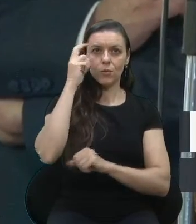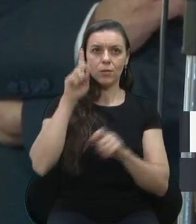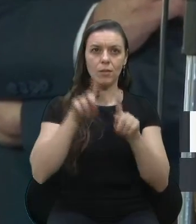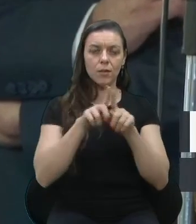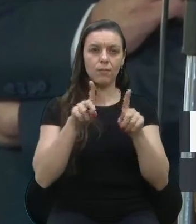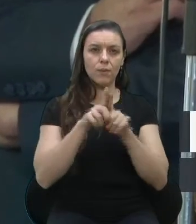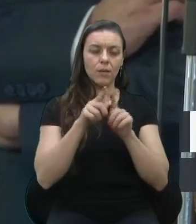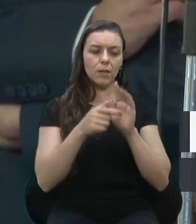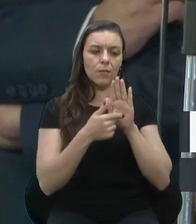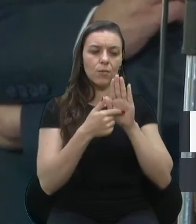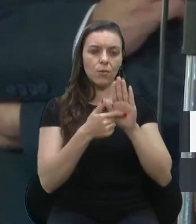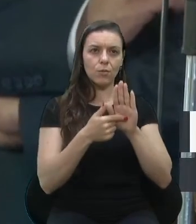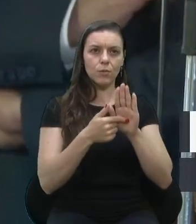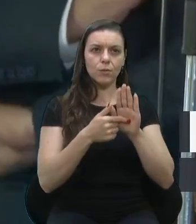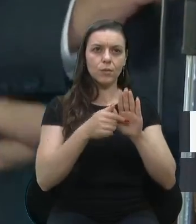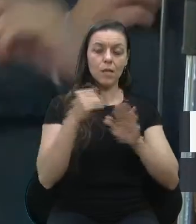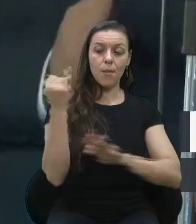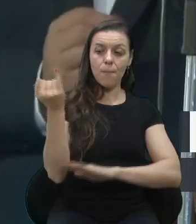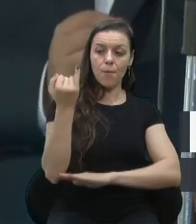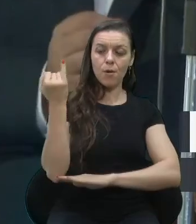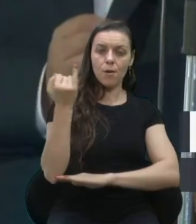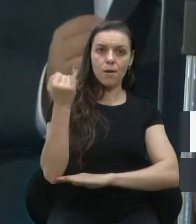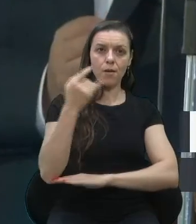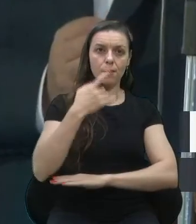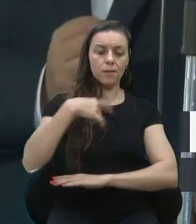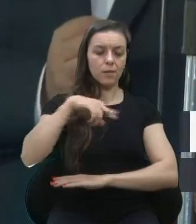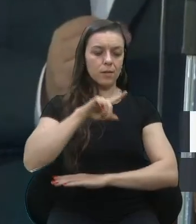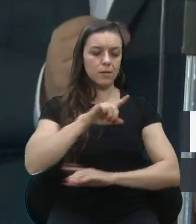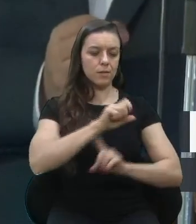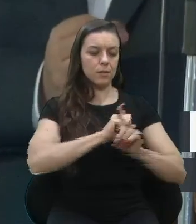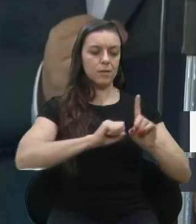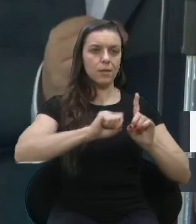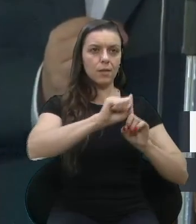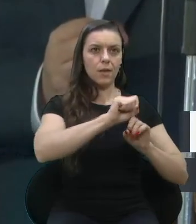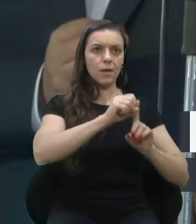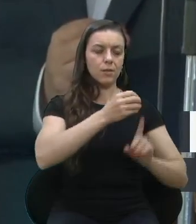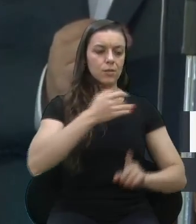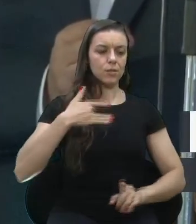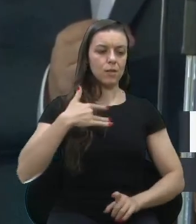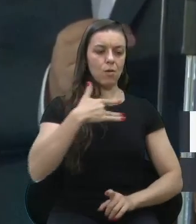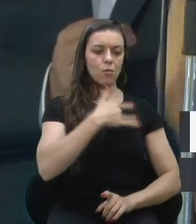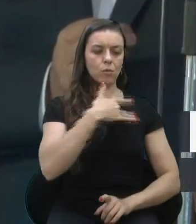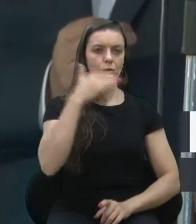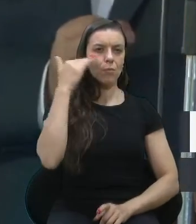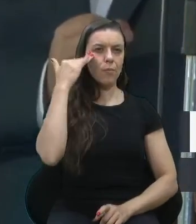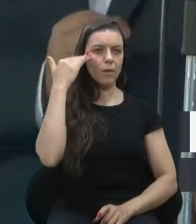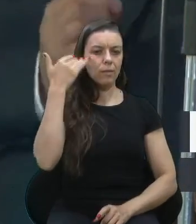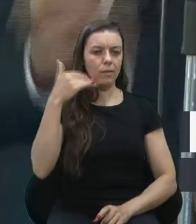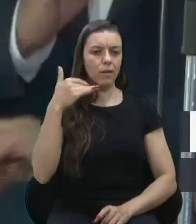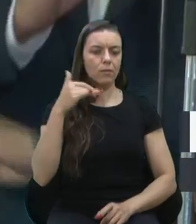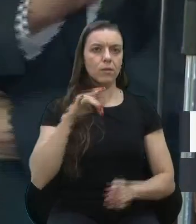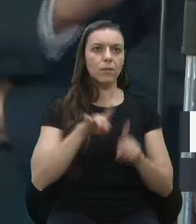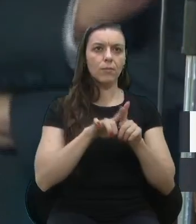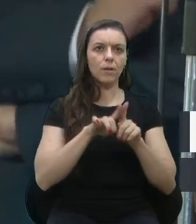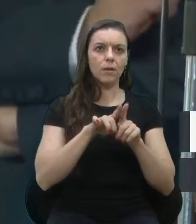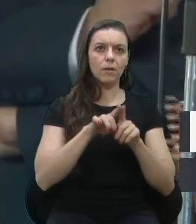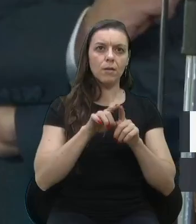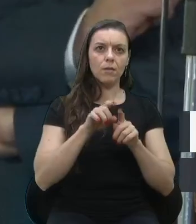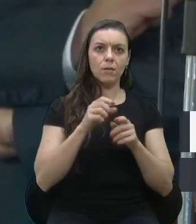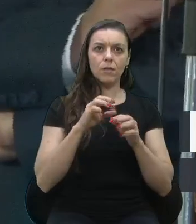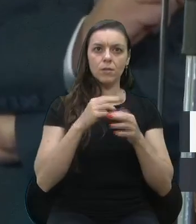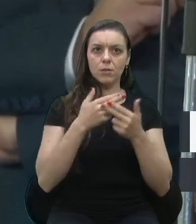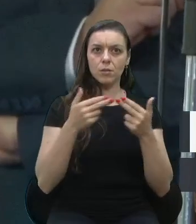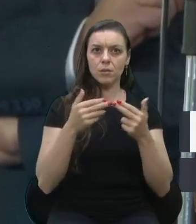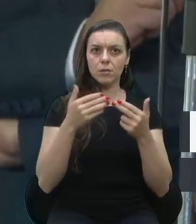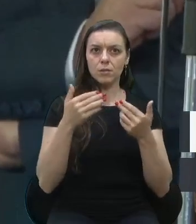demonstram quão importantes são para a nossa sociedade, para a nossa saúde mental, para que as nossas ações aconteçam. Muito